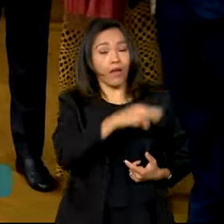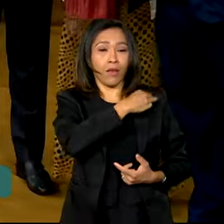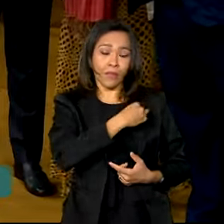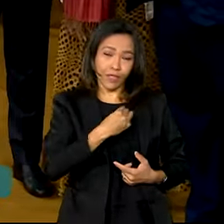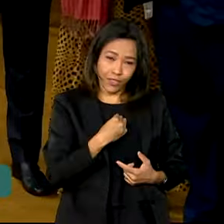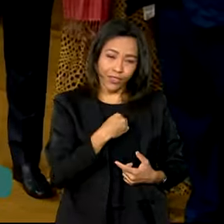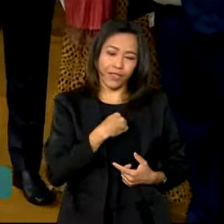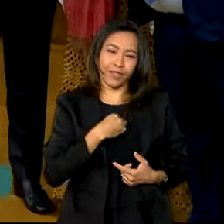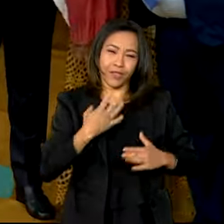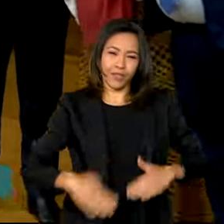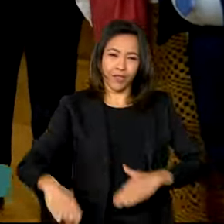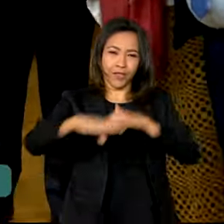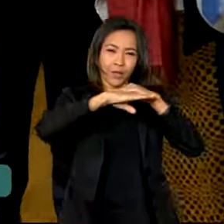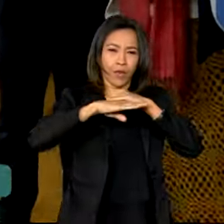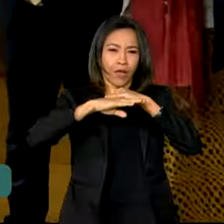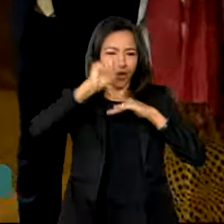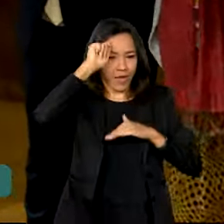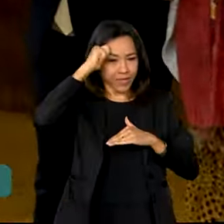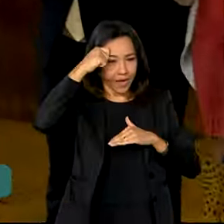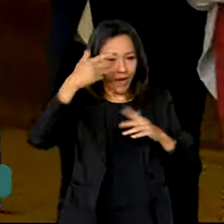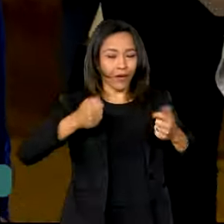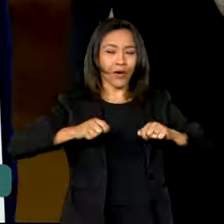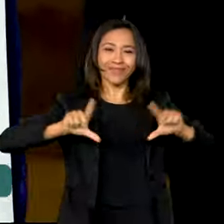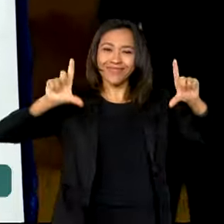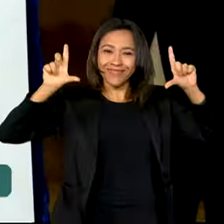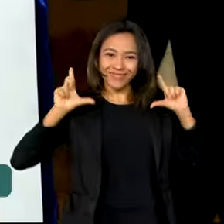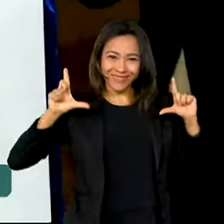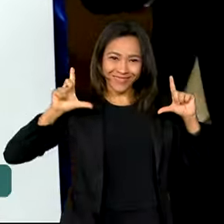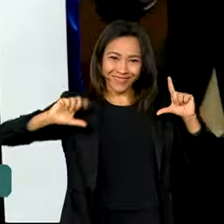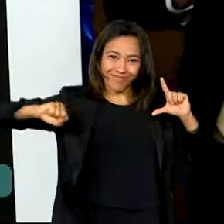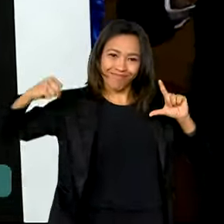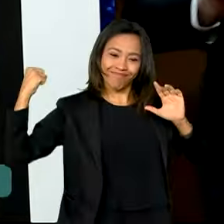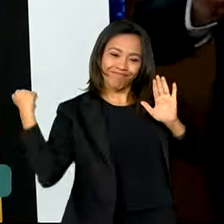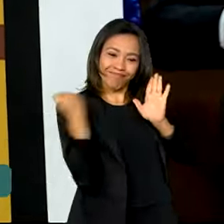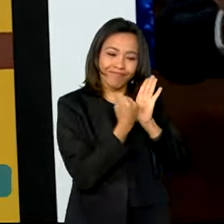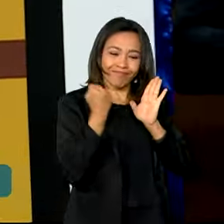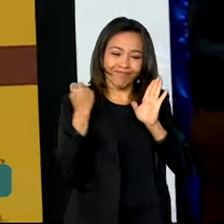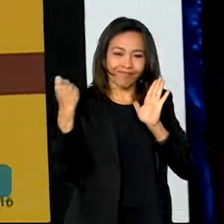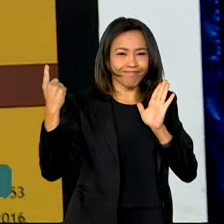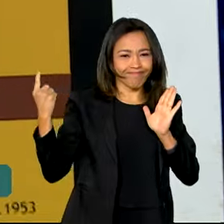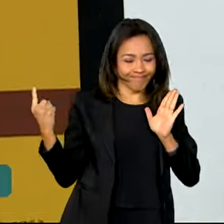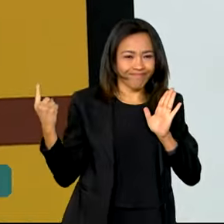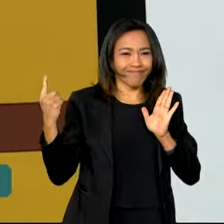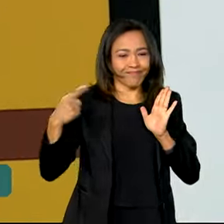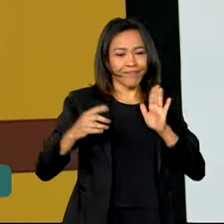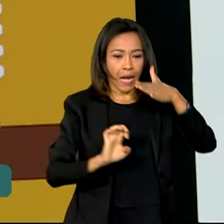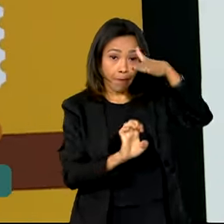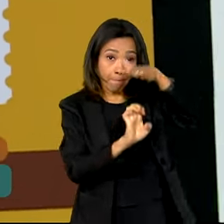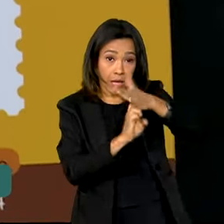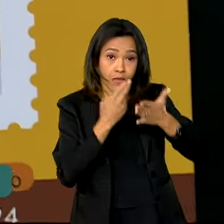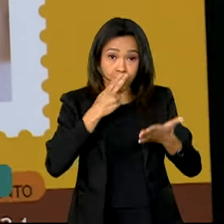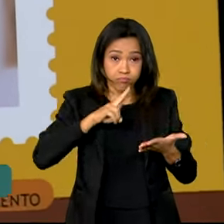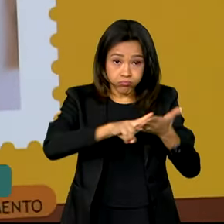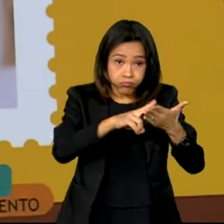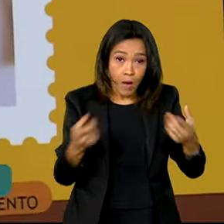Igualdade Racial e estampa agora o novo selo postal. Lançado pelos Correios, em parceria com o Ministério da